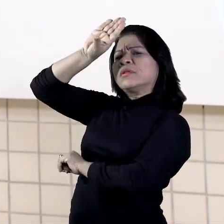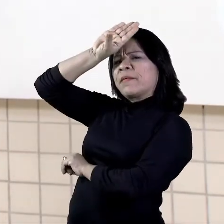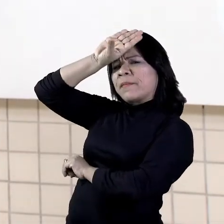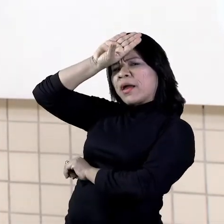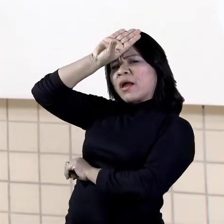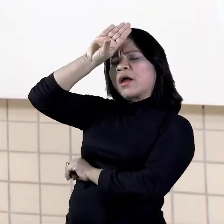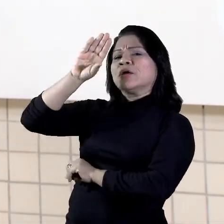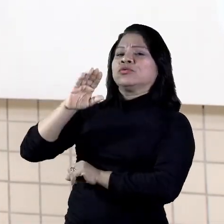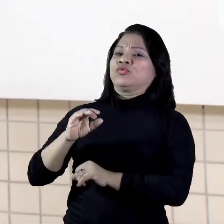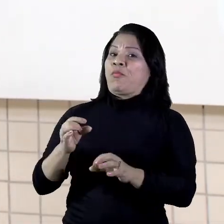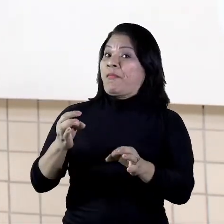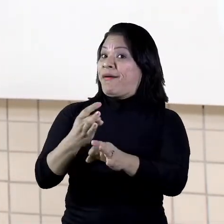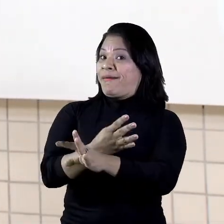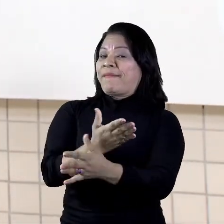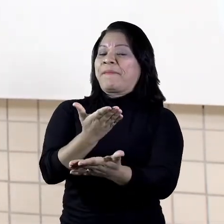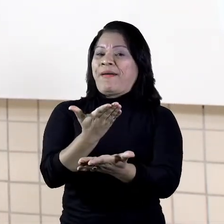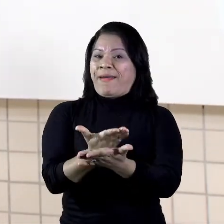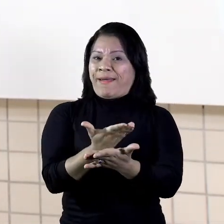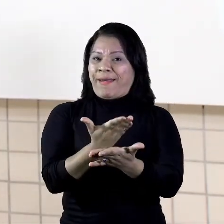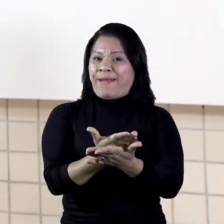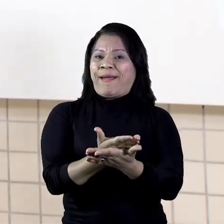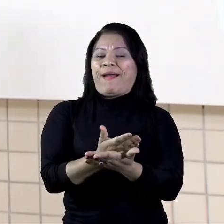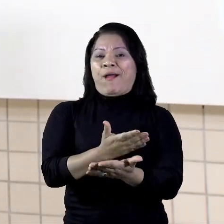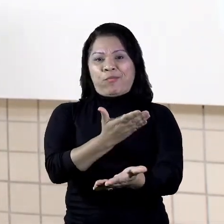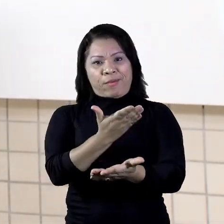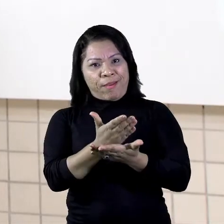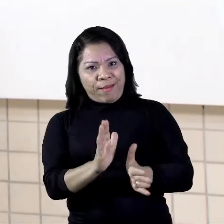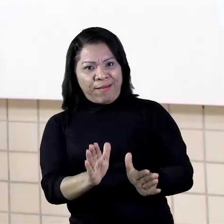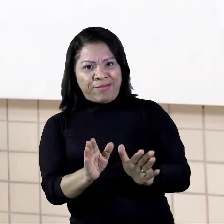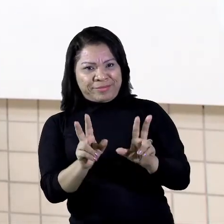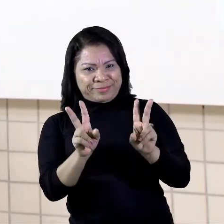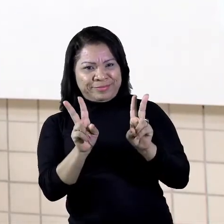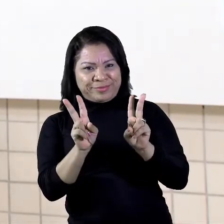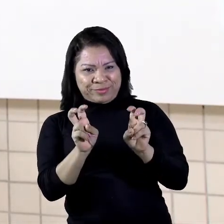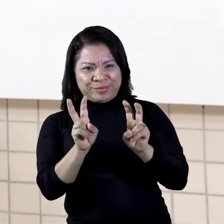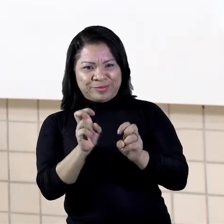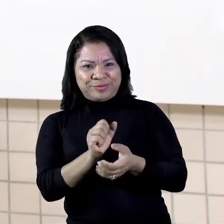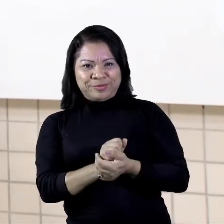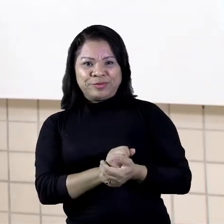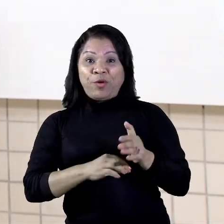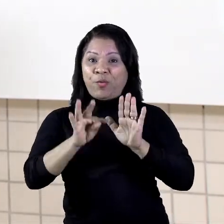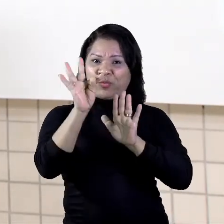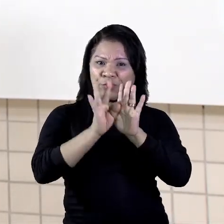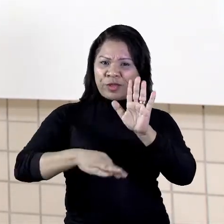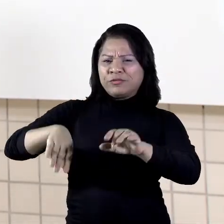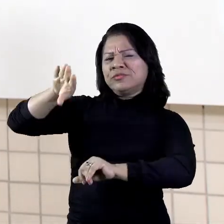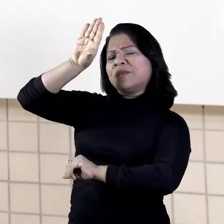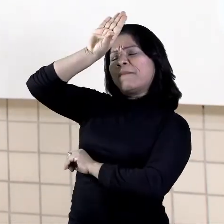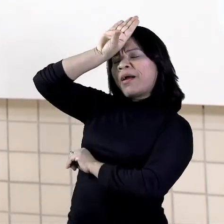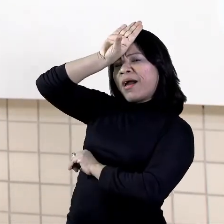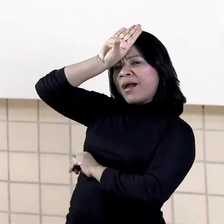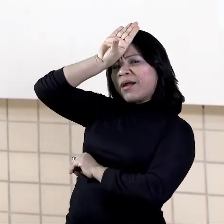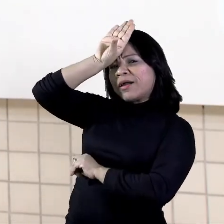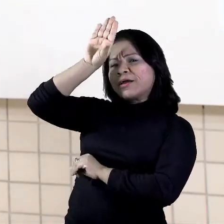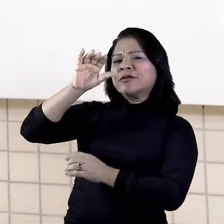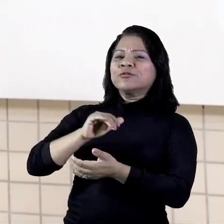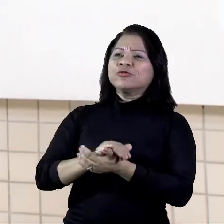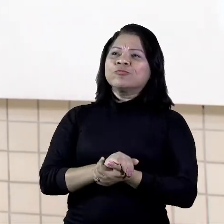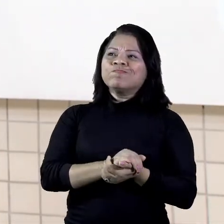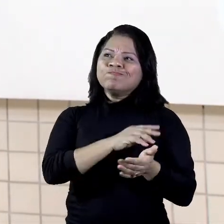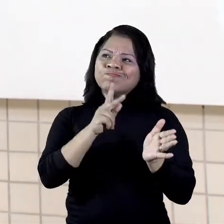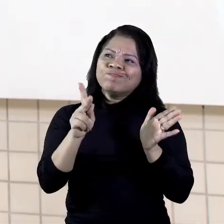aula, encerrar esse assunto, o texto dramático é aquele texto propriamente